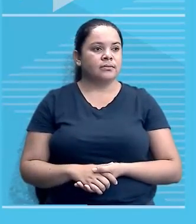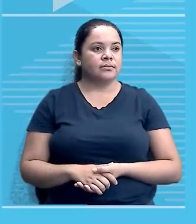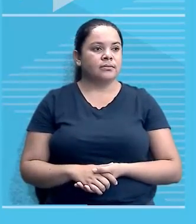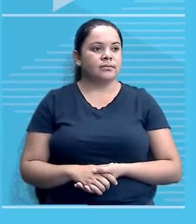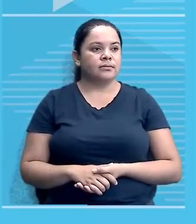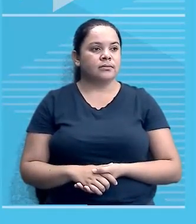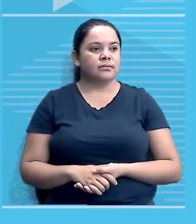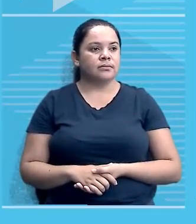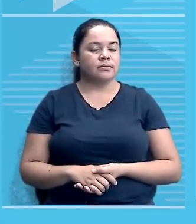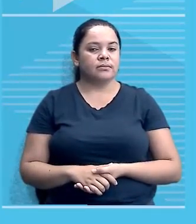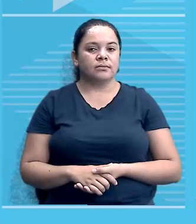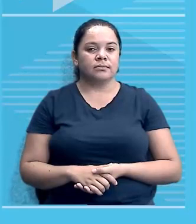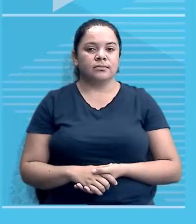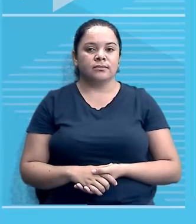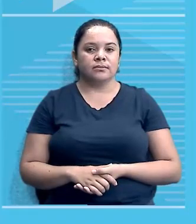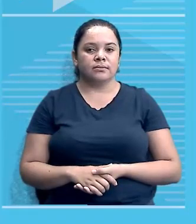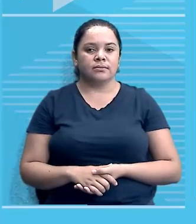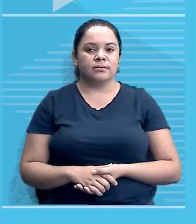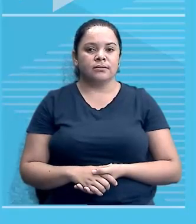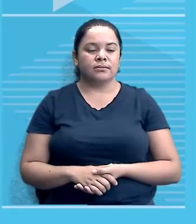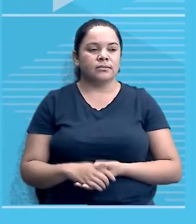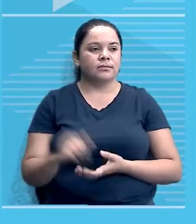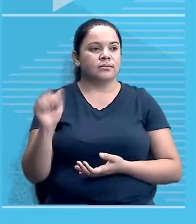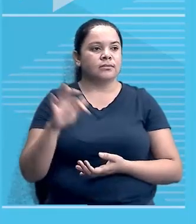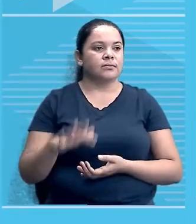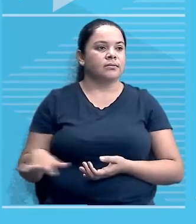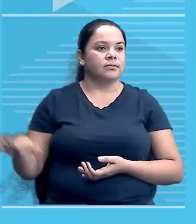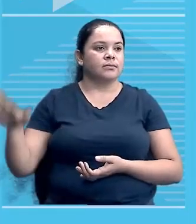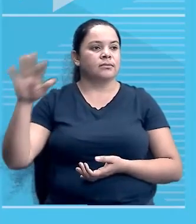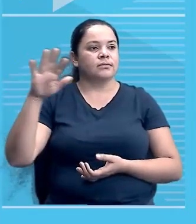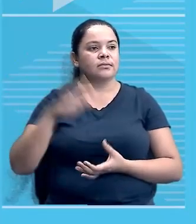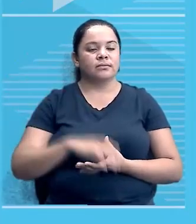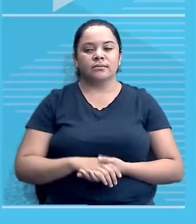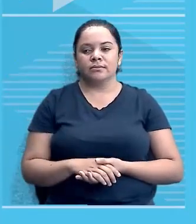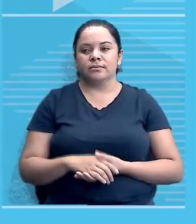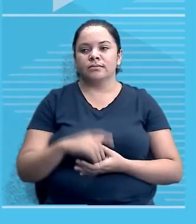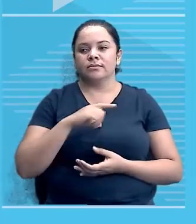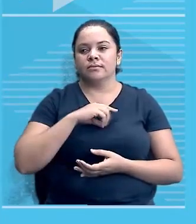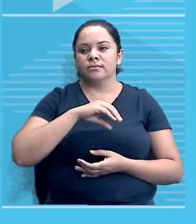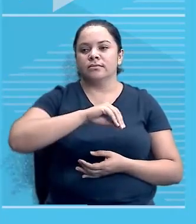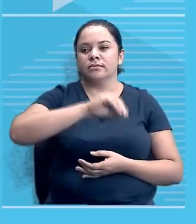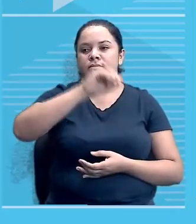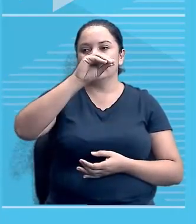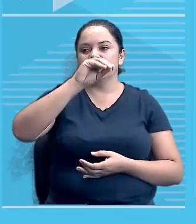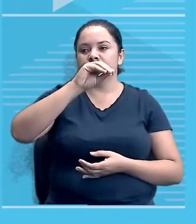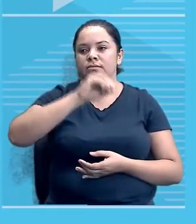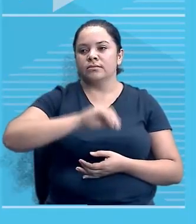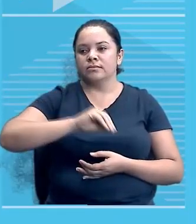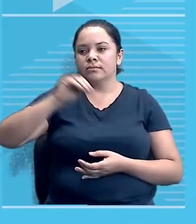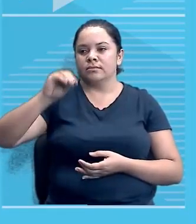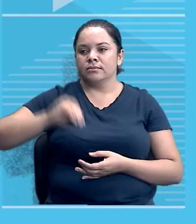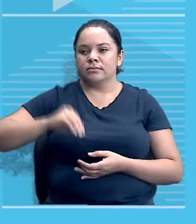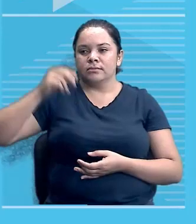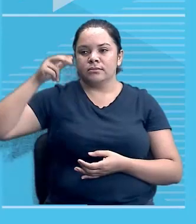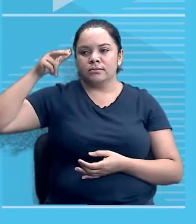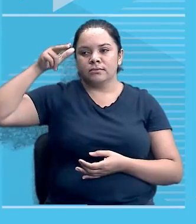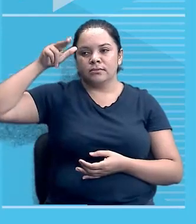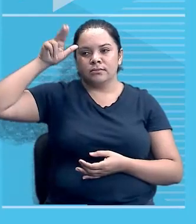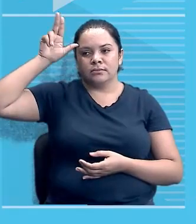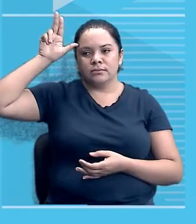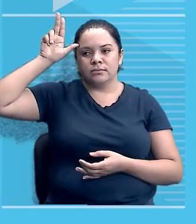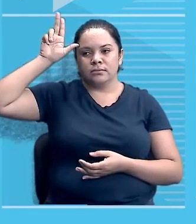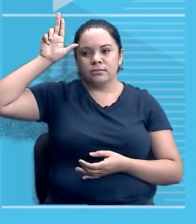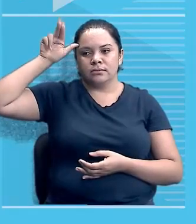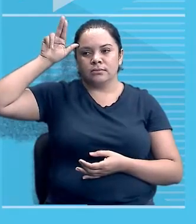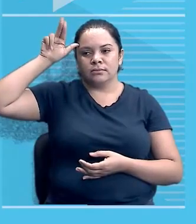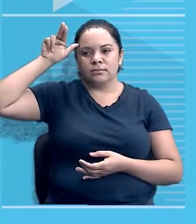Olha essa imagem. O que vemos? Temos um tabuleiro de xadrez. De um lado, uma mão com as cores, do lado da esquerda, As mãos das